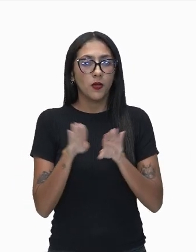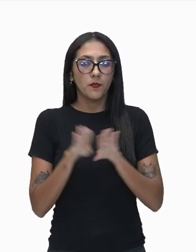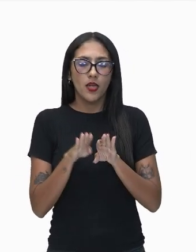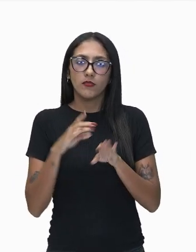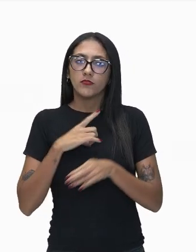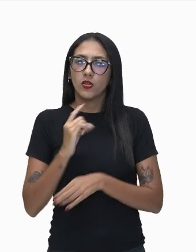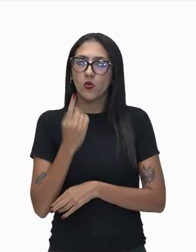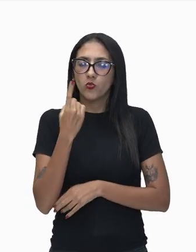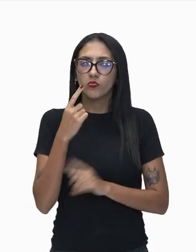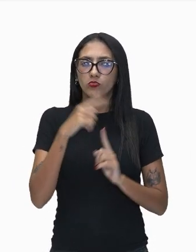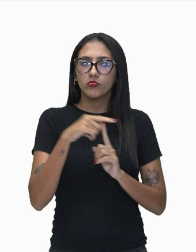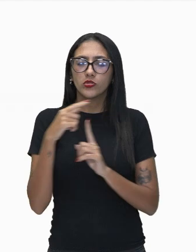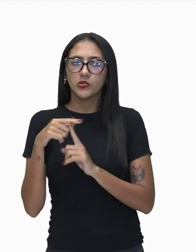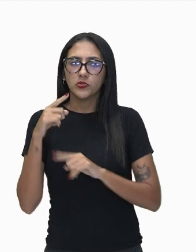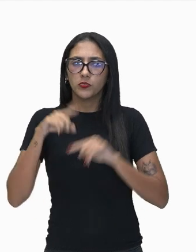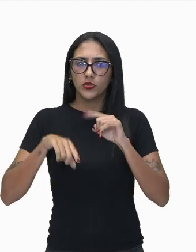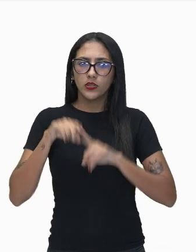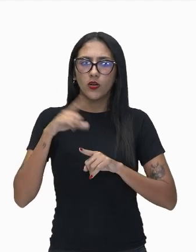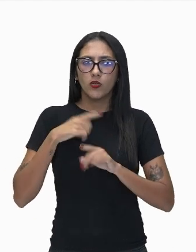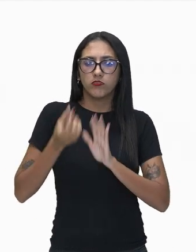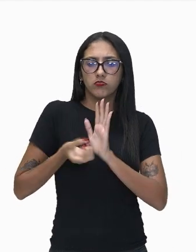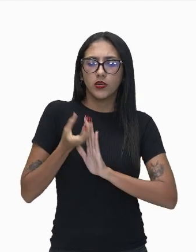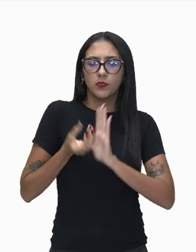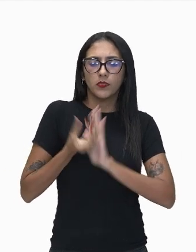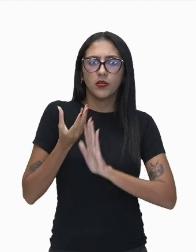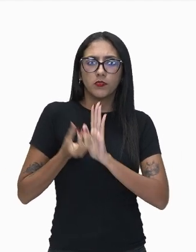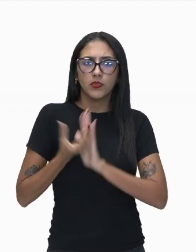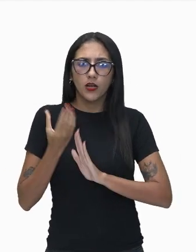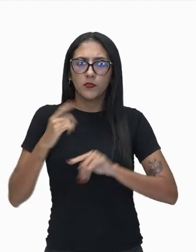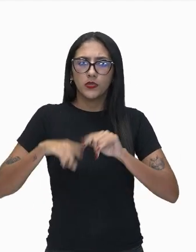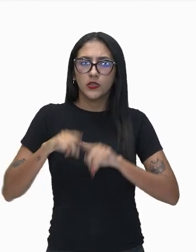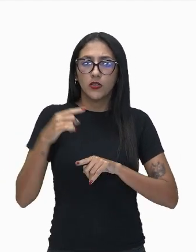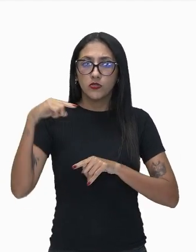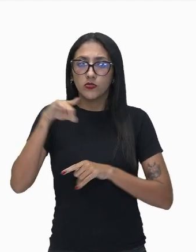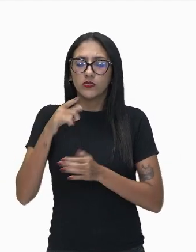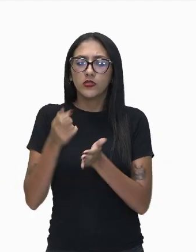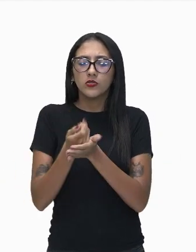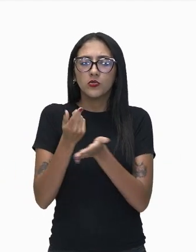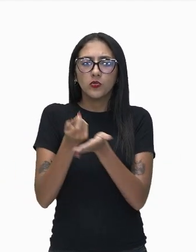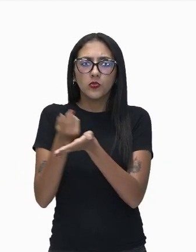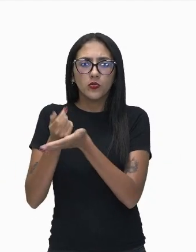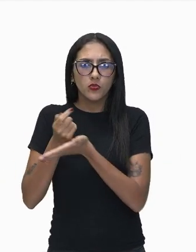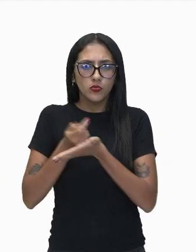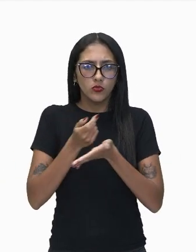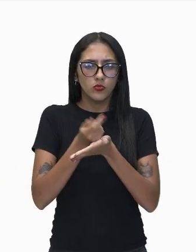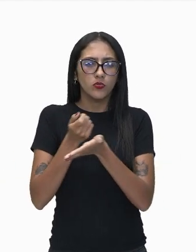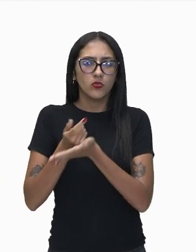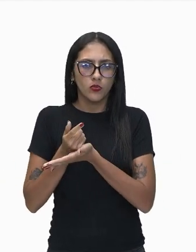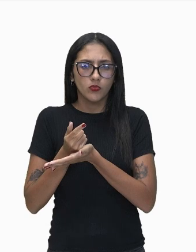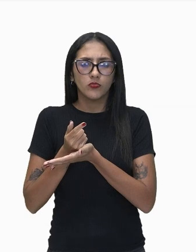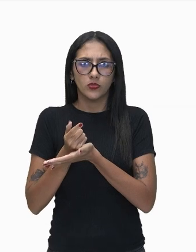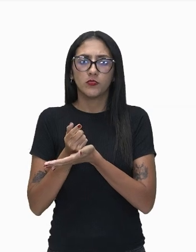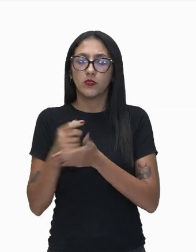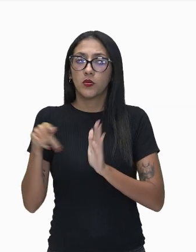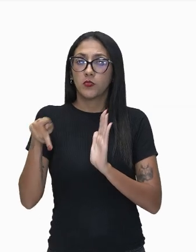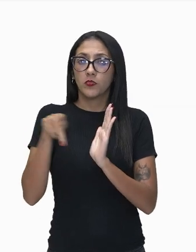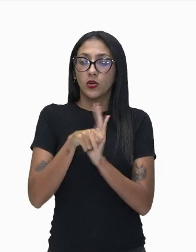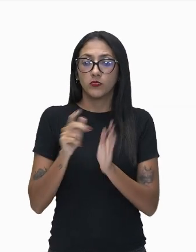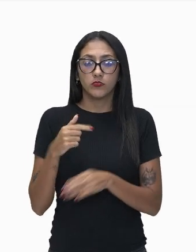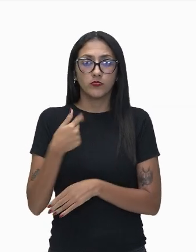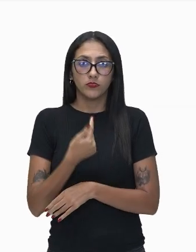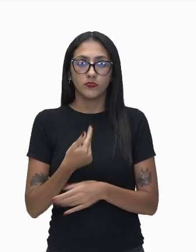trabalha lá na fabricação dos bens que você compra, esses que são os bens ao consumidor final.